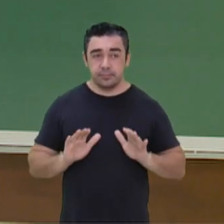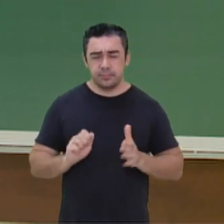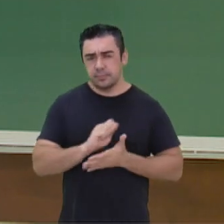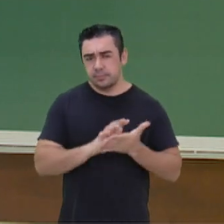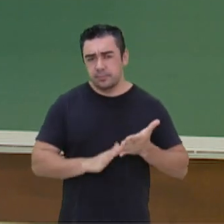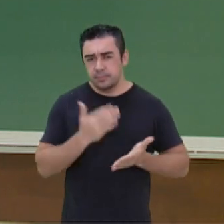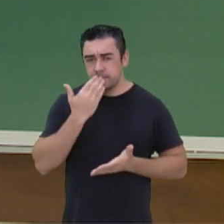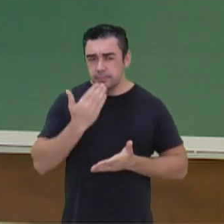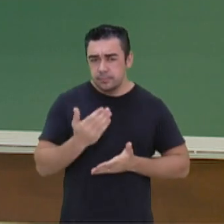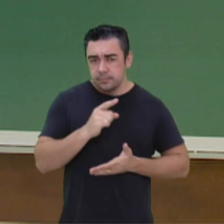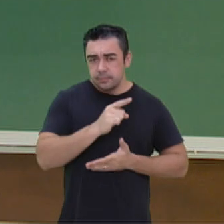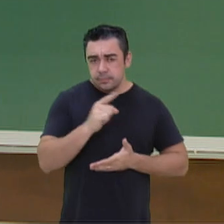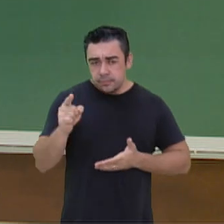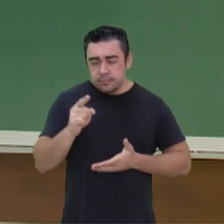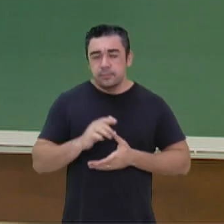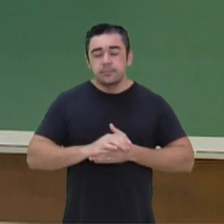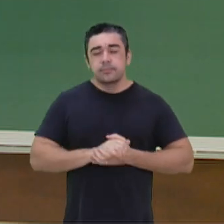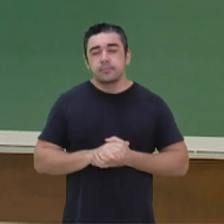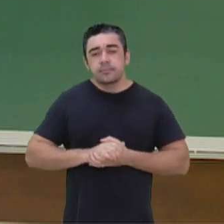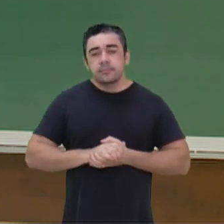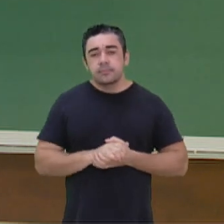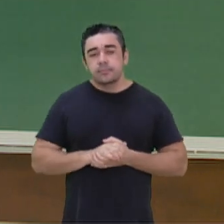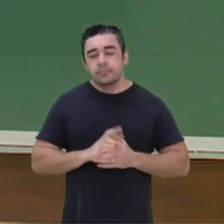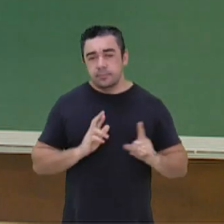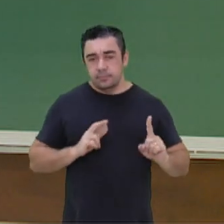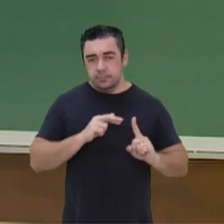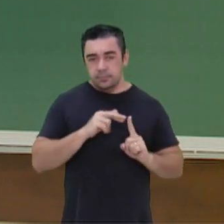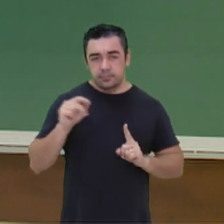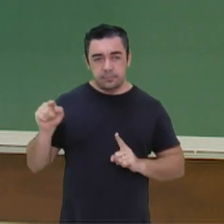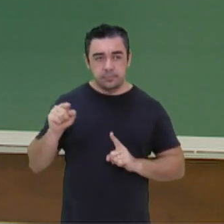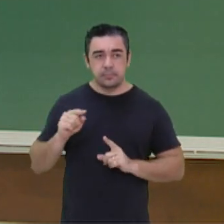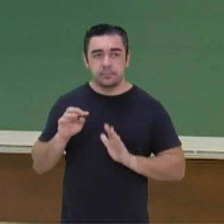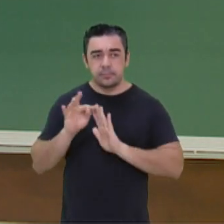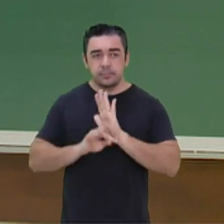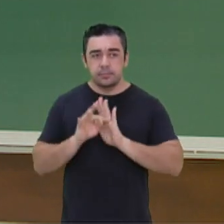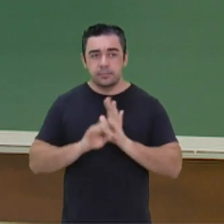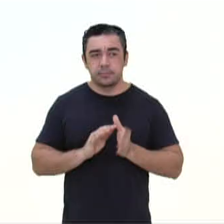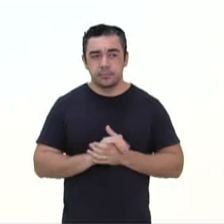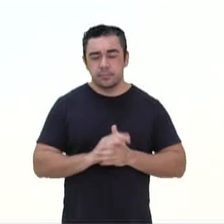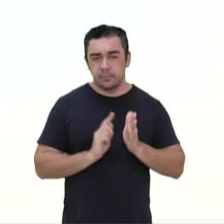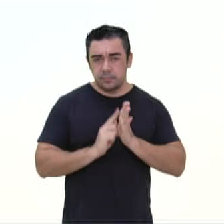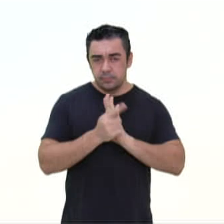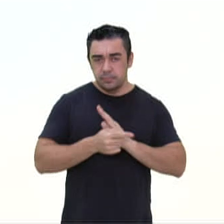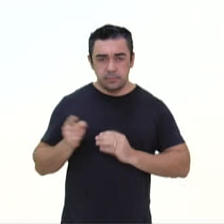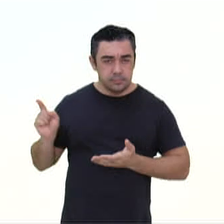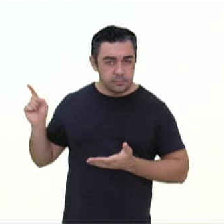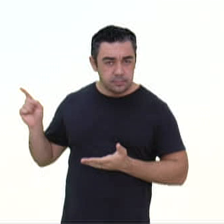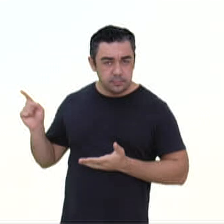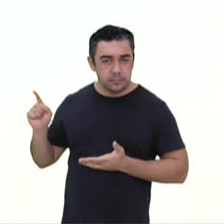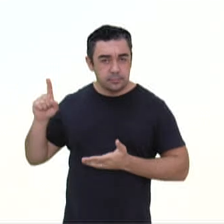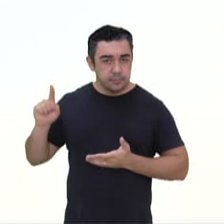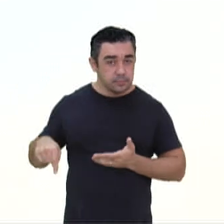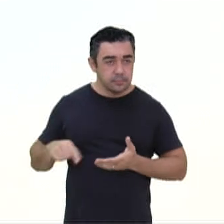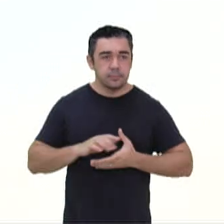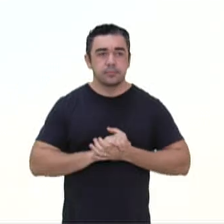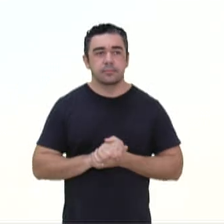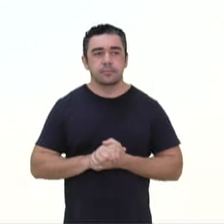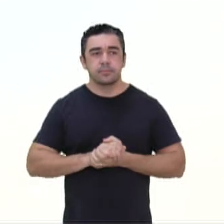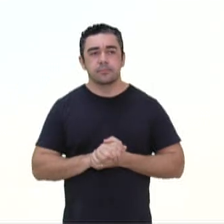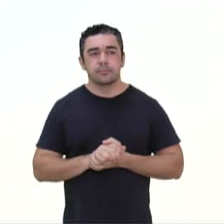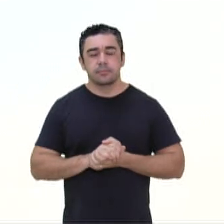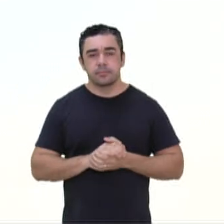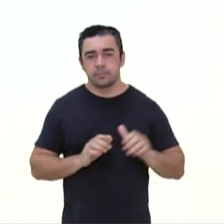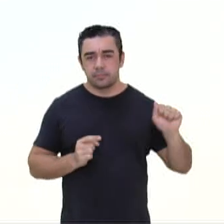pedindo ali uma atividade com referencial a esse fragmento ali. O gênero do fragmento do texto é...